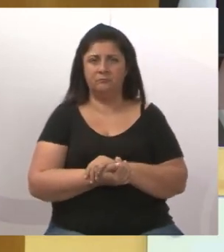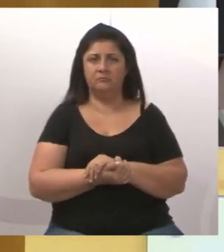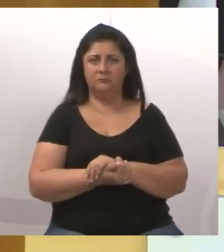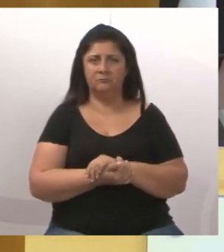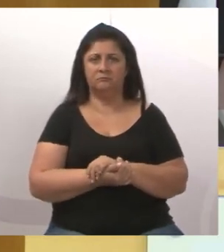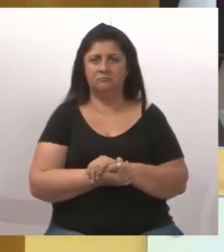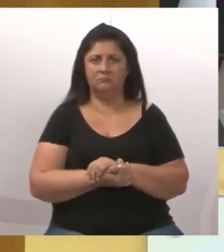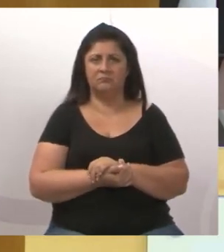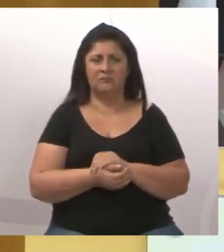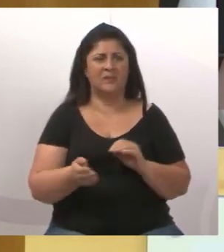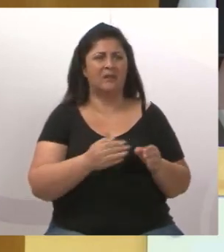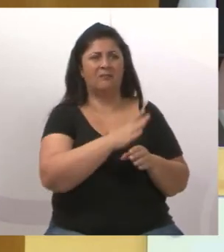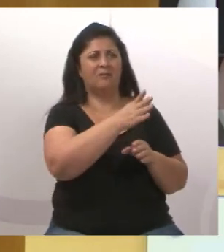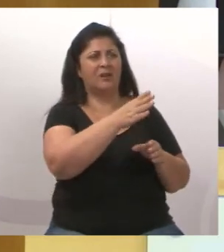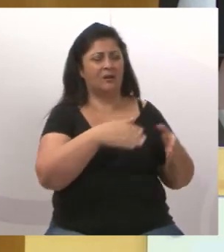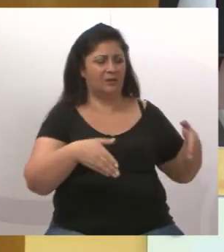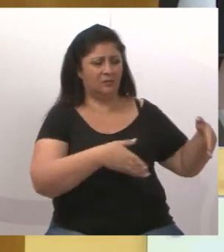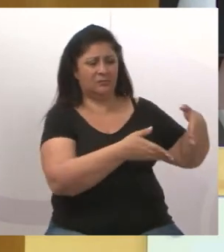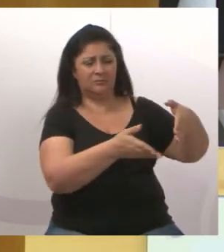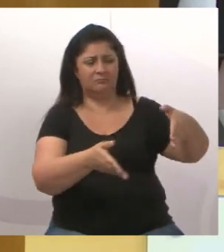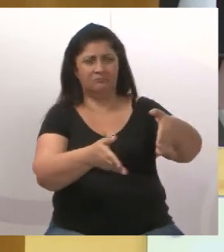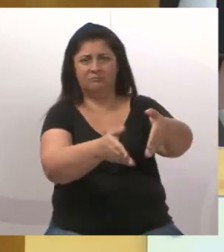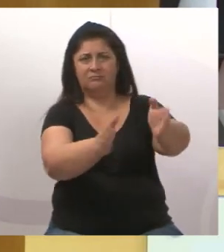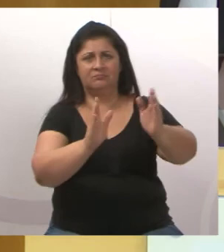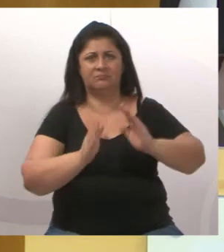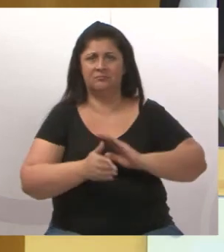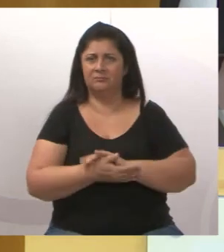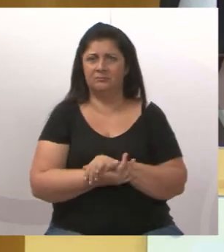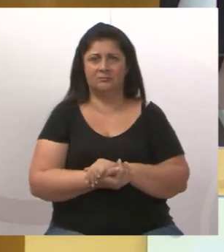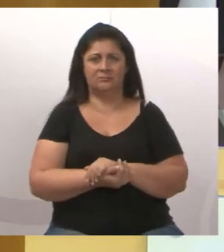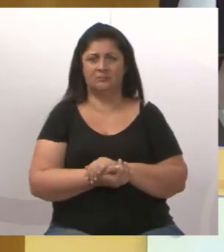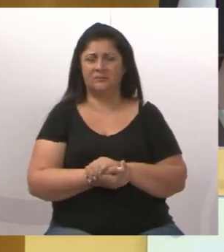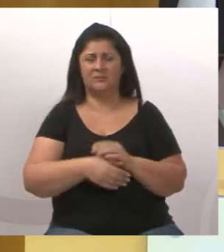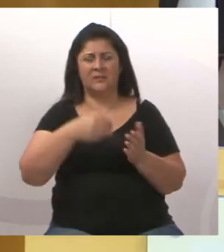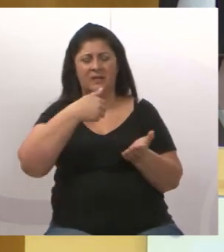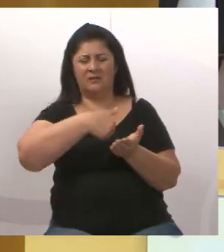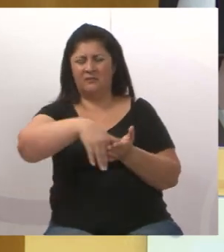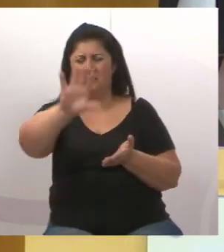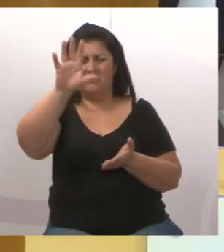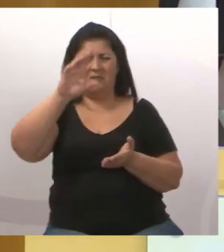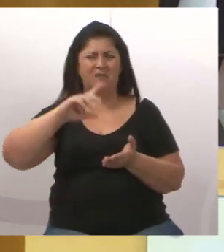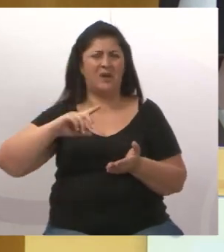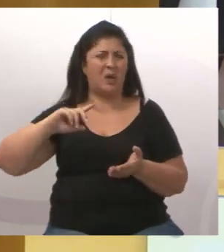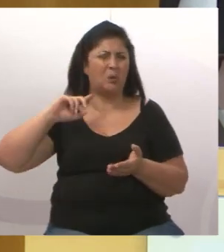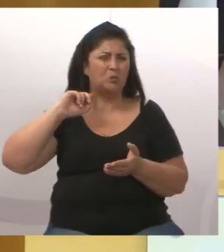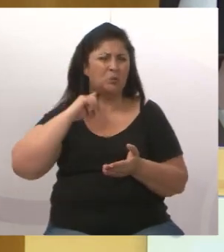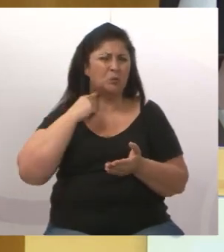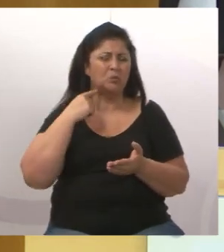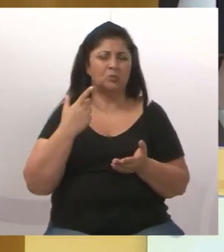corta aí pelo Vila Ita, cai do lado da Arme com ali e vai Fezes para o Paraíba.